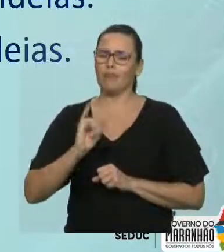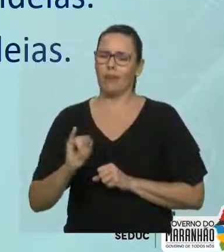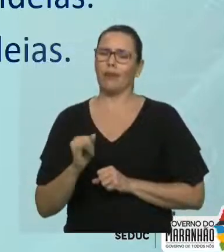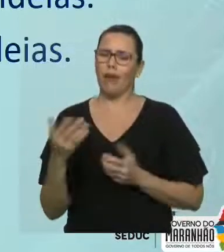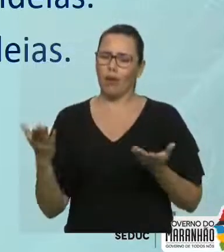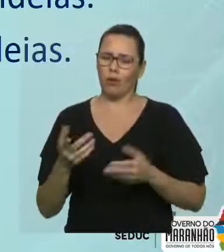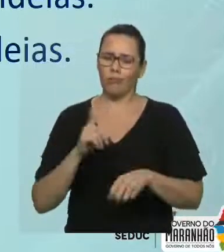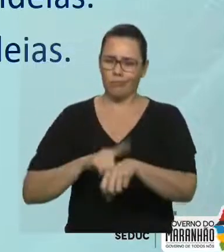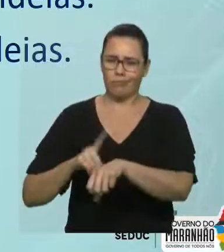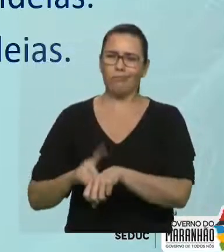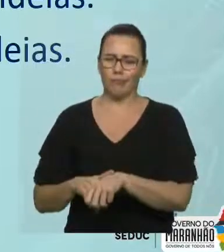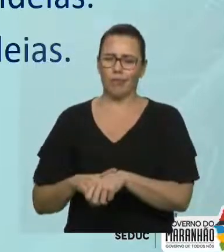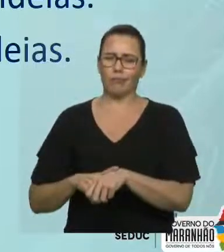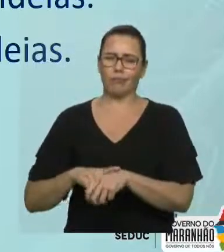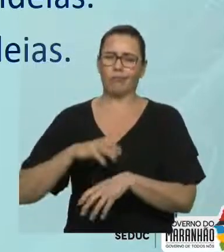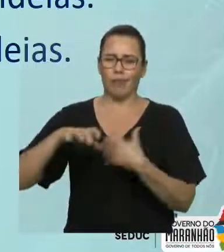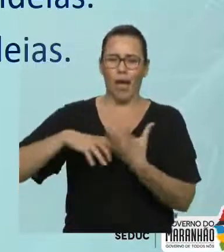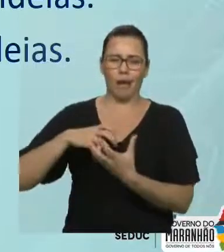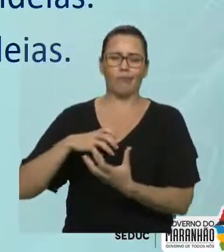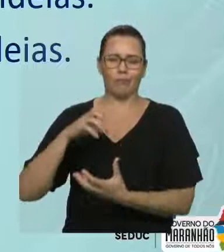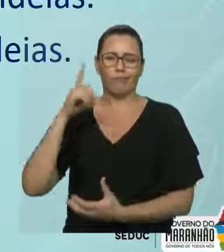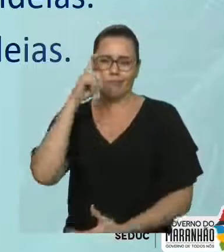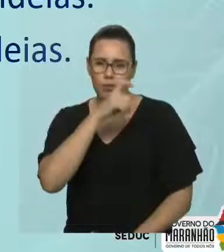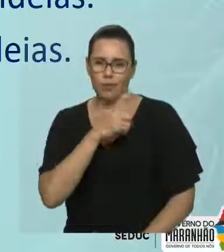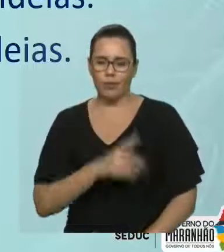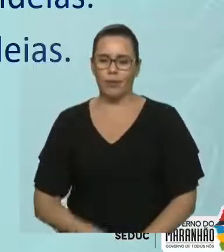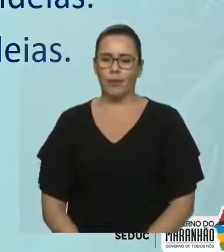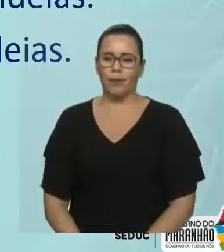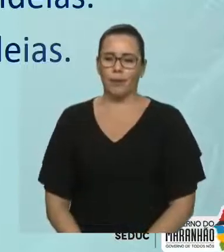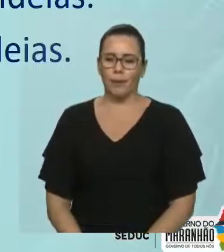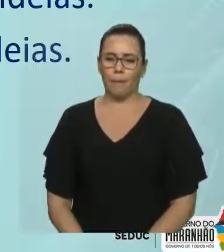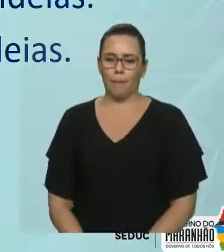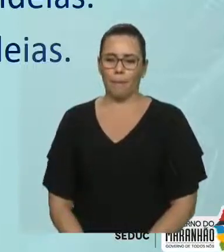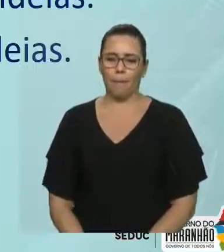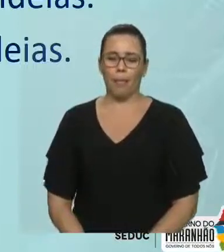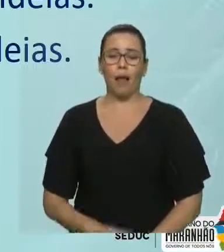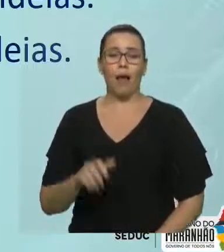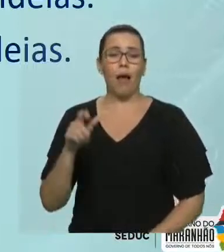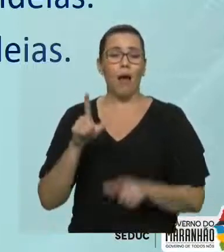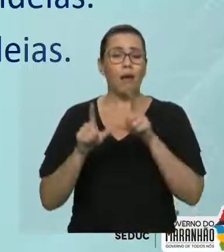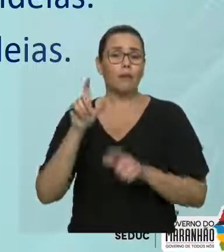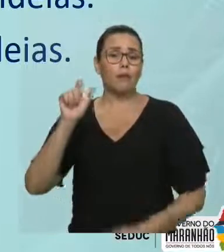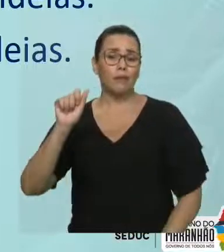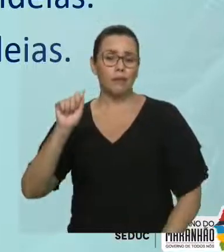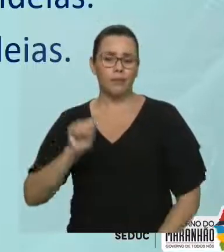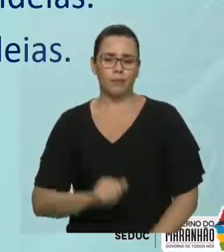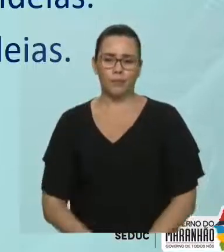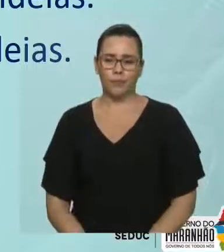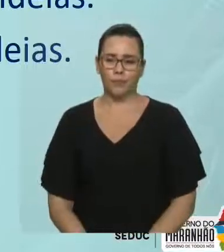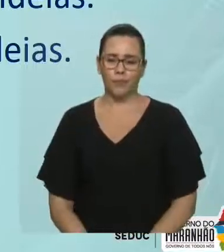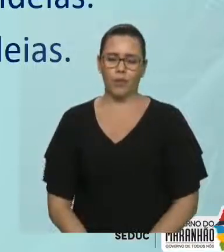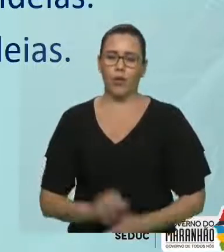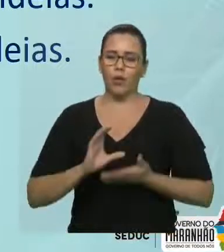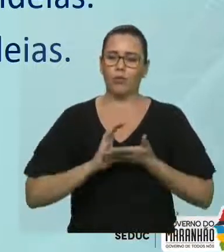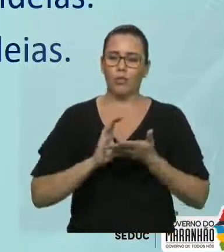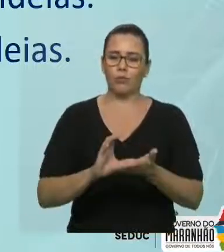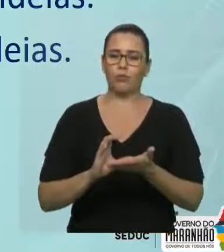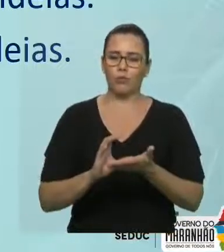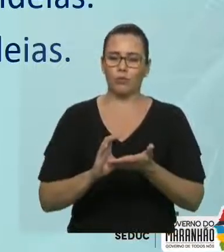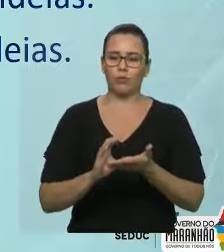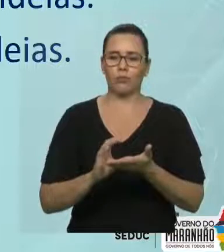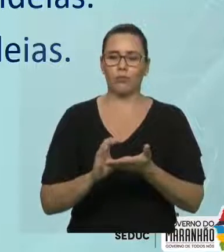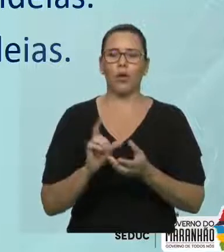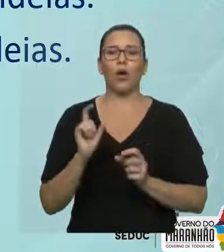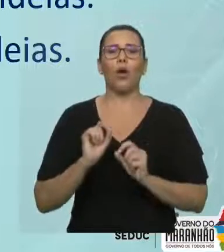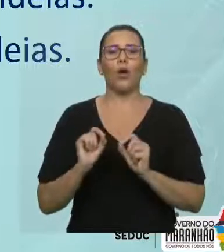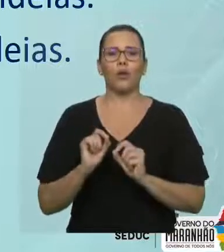Tudo bem? Então vamos lá. Coesão sequencial se refere. A letra A diz assim. Aos recursos que permitem a retomada dos termos? Seria essa?